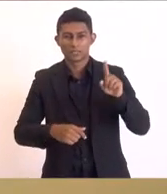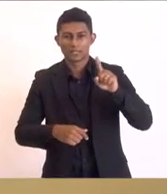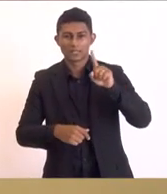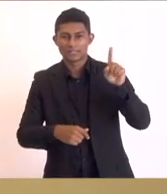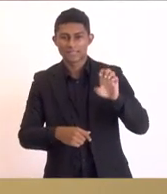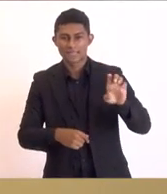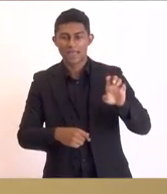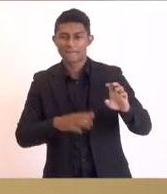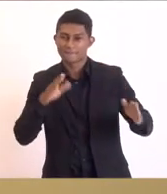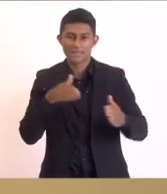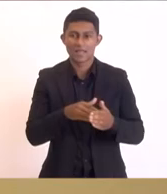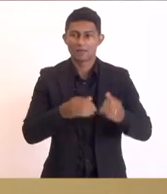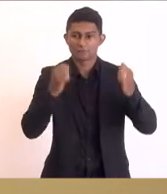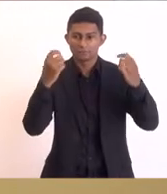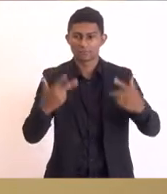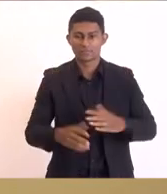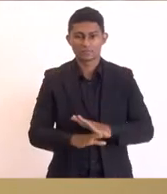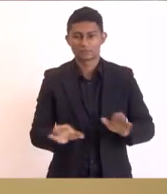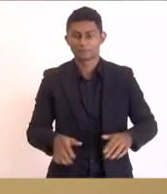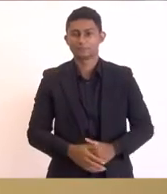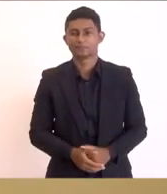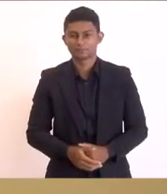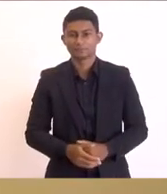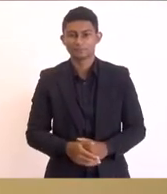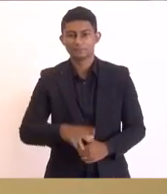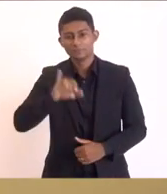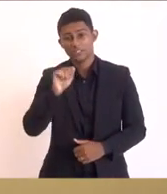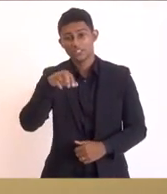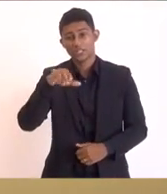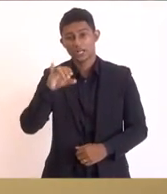o nosso encontro Jânio Mendes